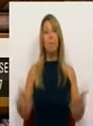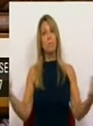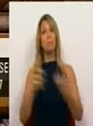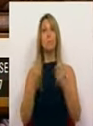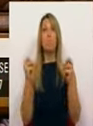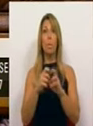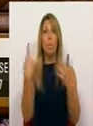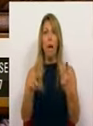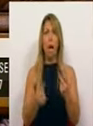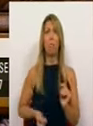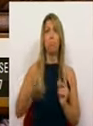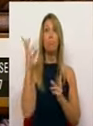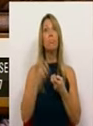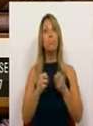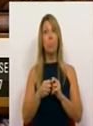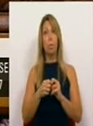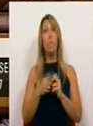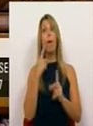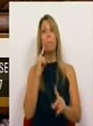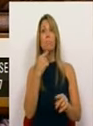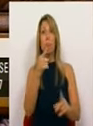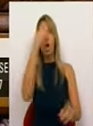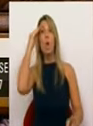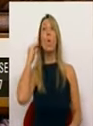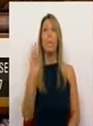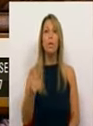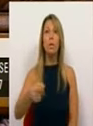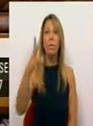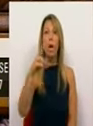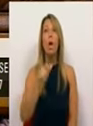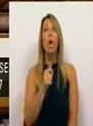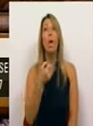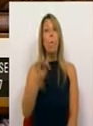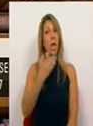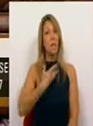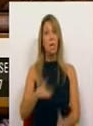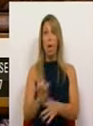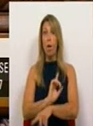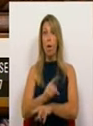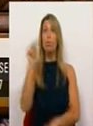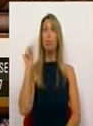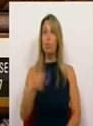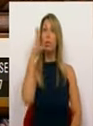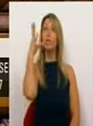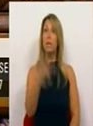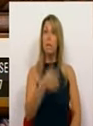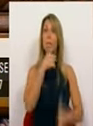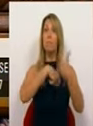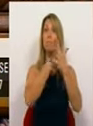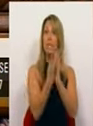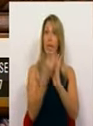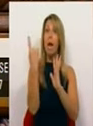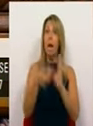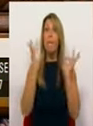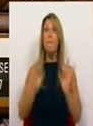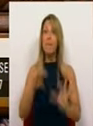recomendações. O PSD sempre afirmou, logo em junho, que havia medidas a tomar que o deveriam ser de imediato,